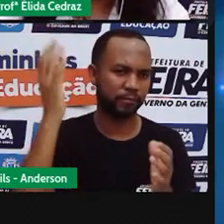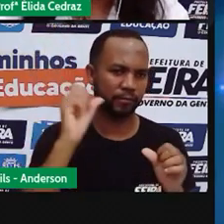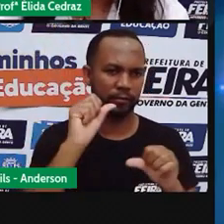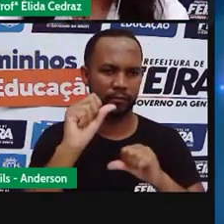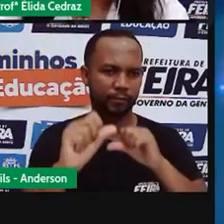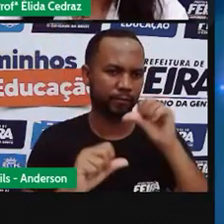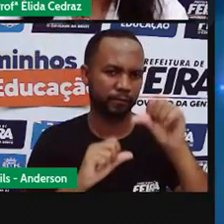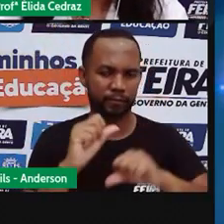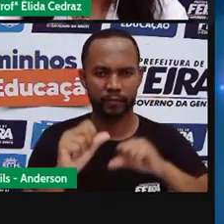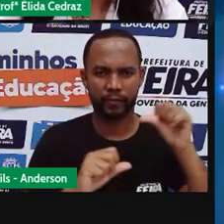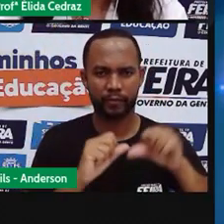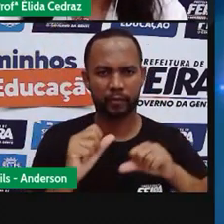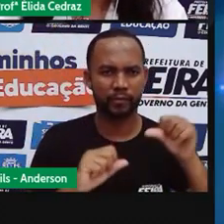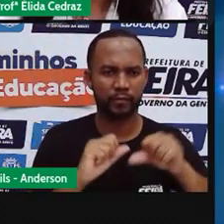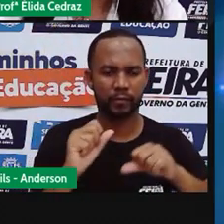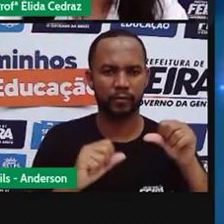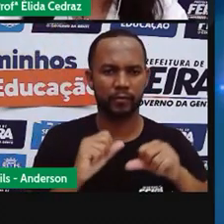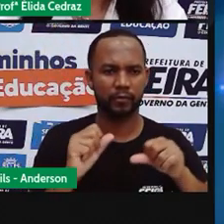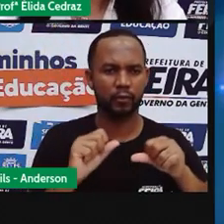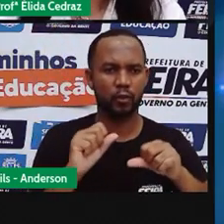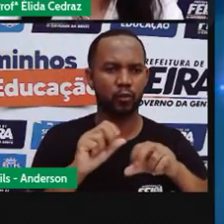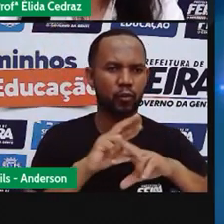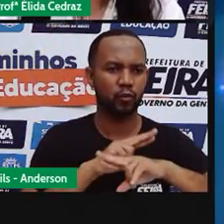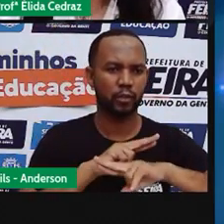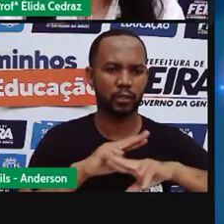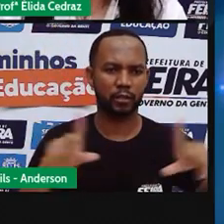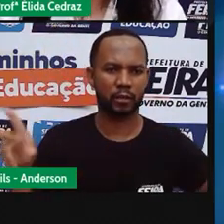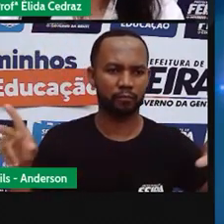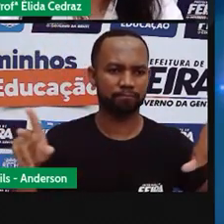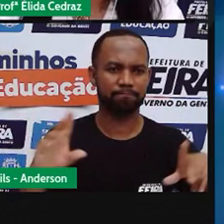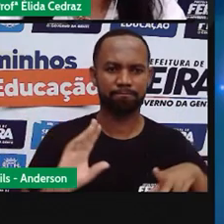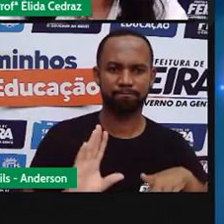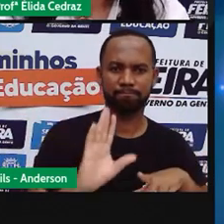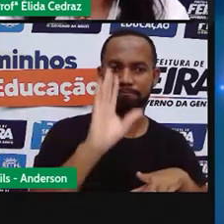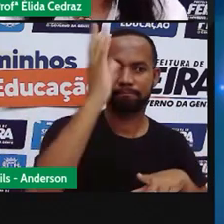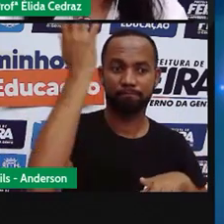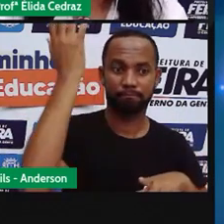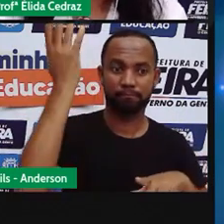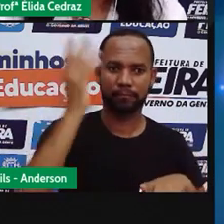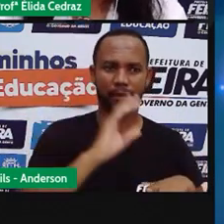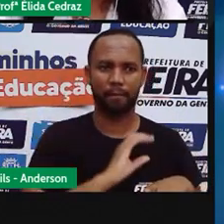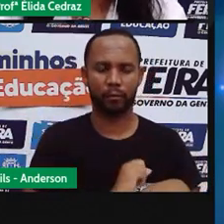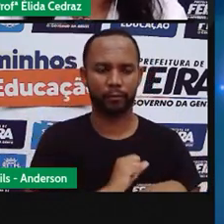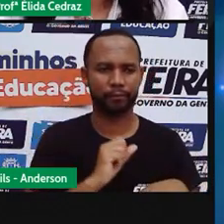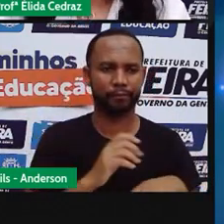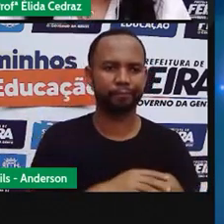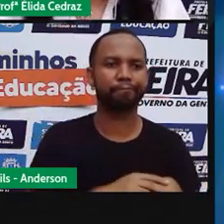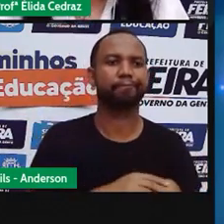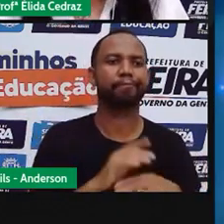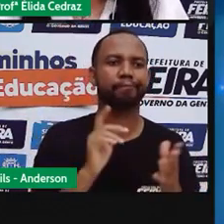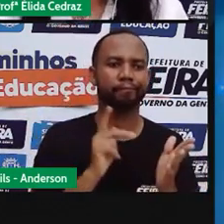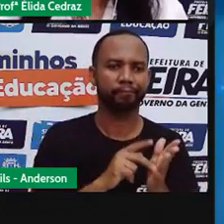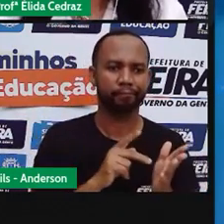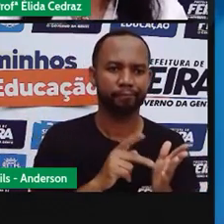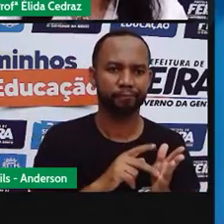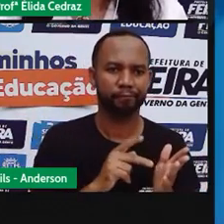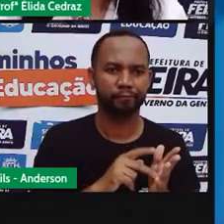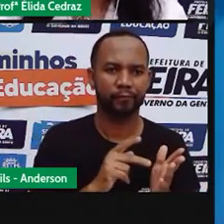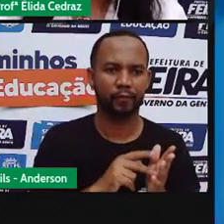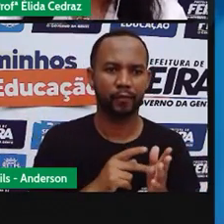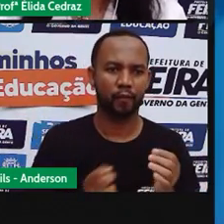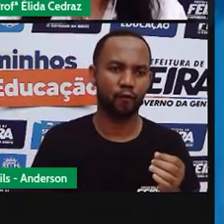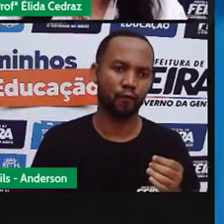amaldiçoado pela feiticeira, aconteceu a quebra daquele encantamento. E ele